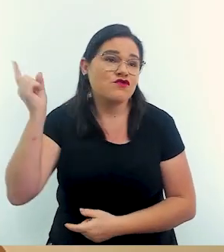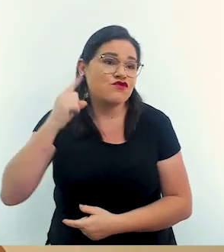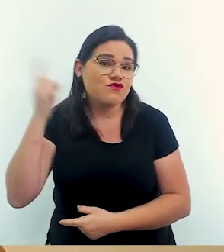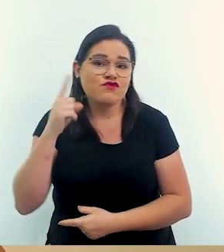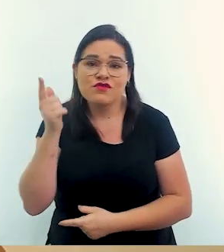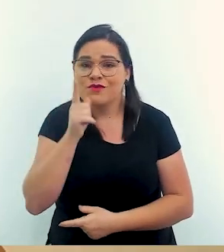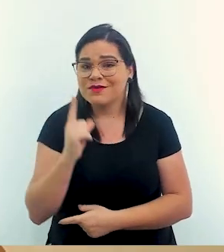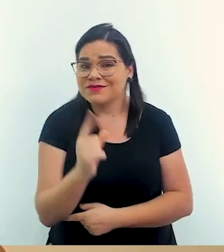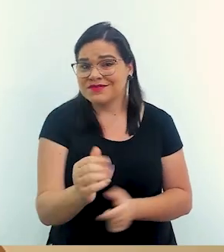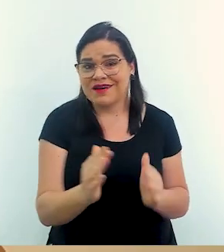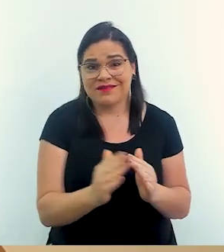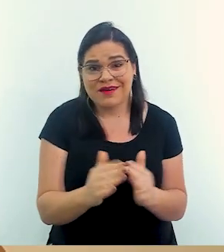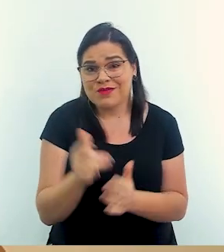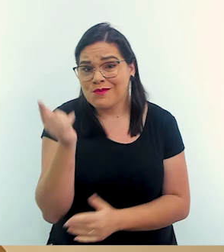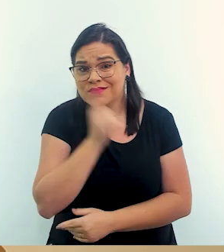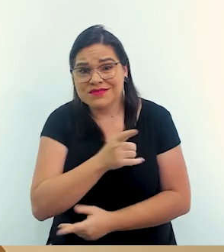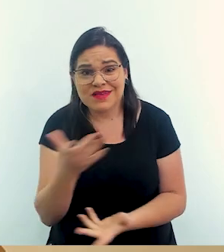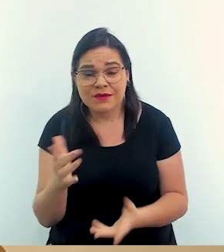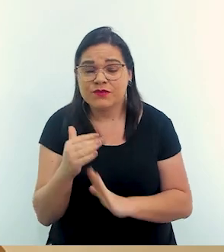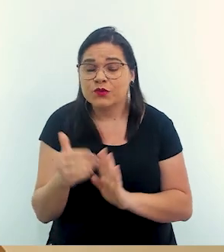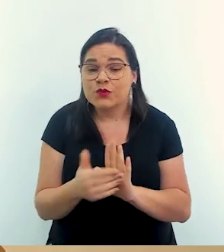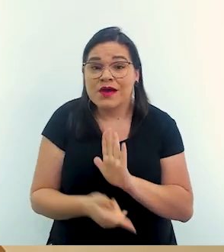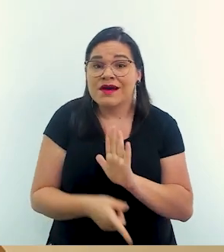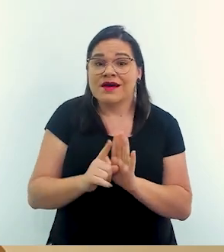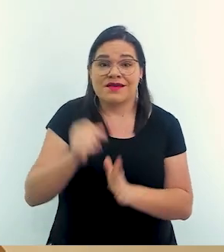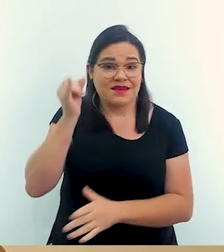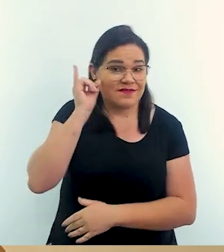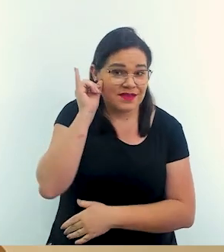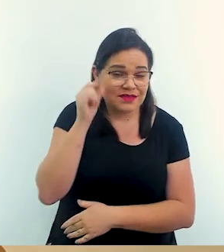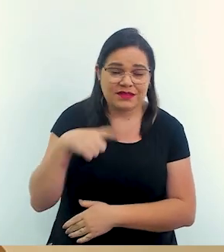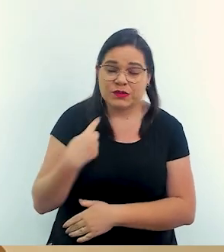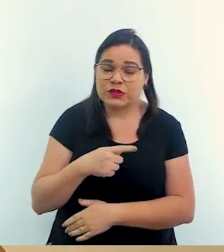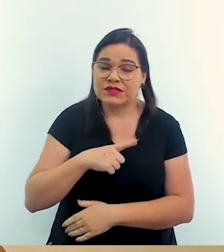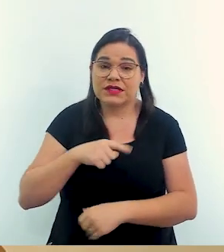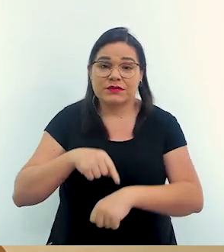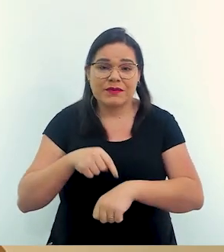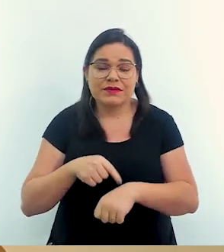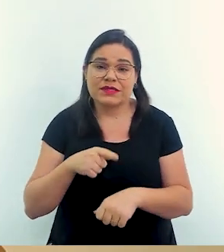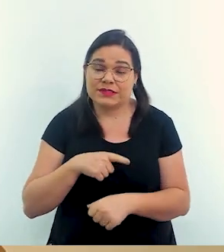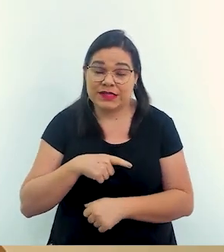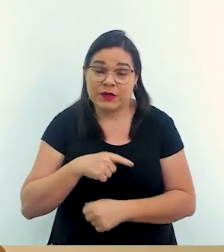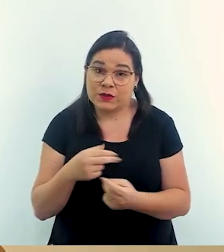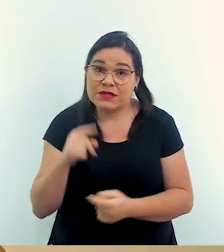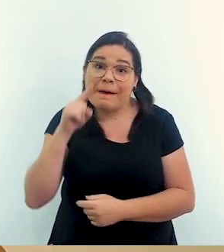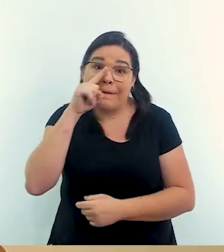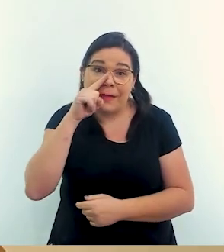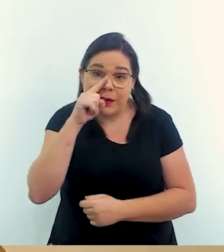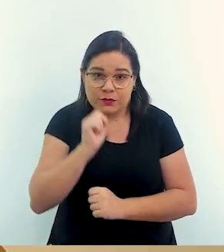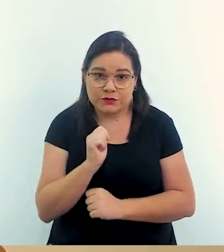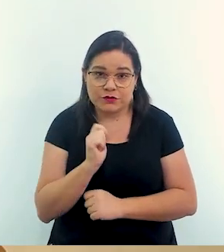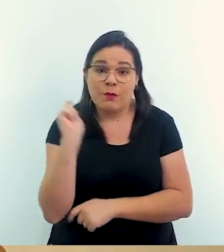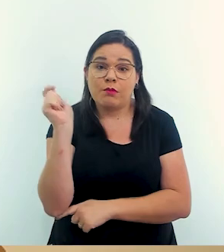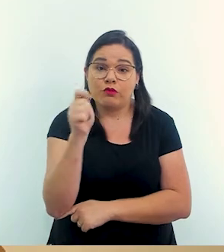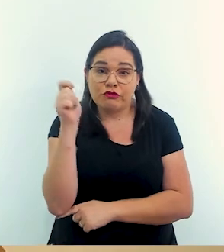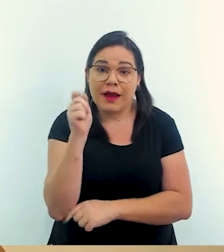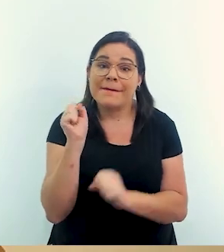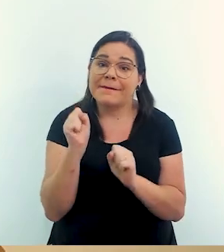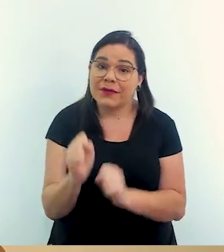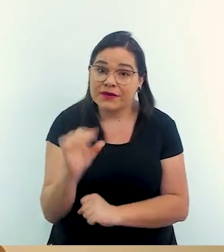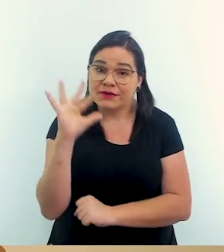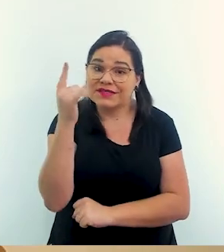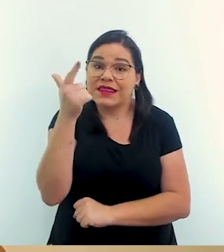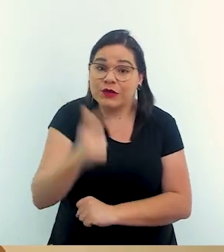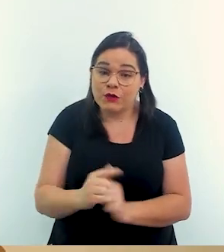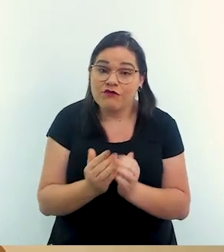sair de casa. Então, tudo parte da prevenção. A gente tem que entender que a gente está num momento que existe um perigo, que Porto Alegre pode ser que